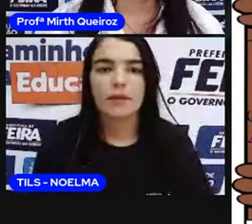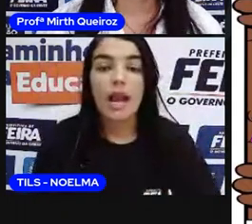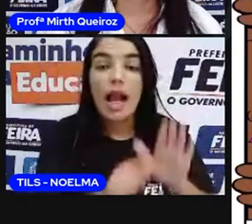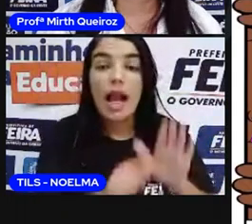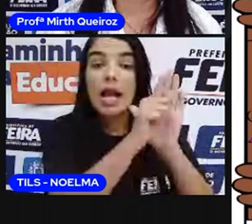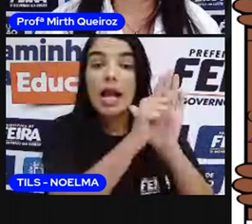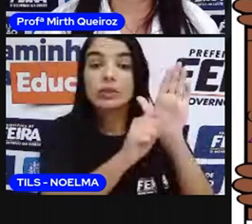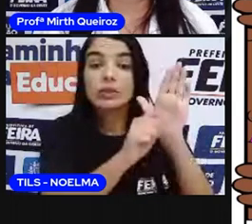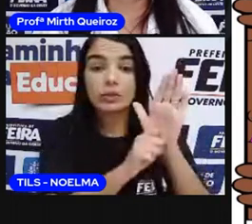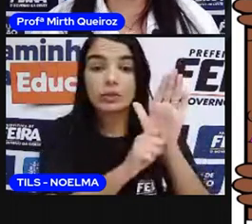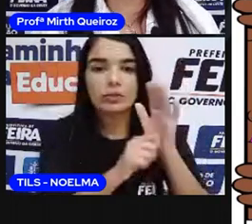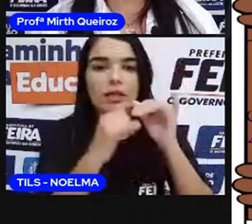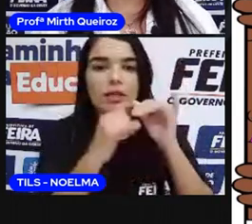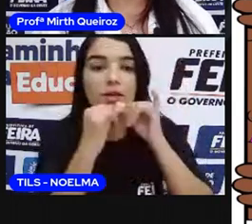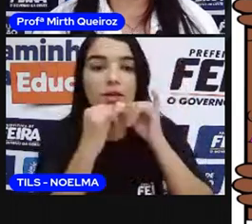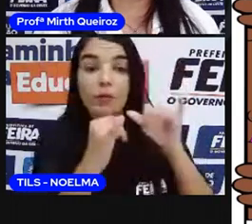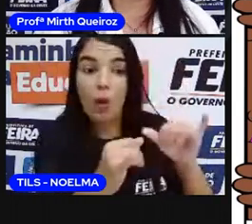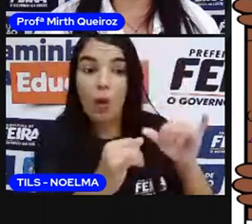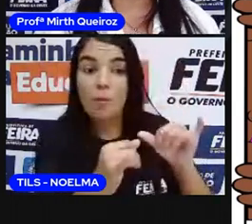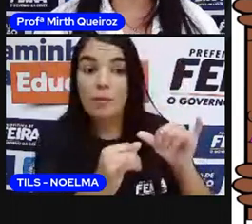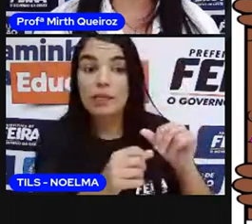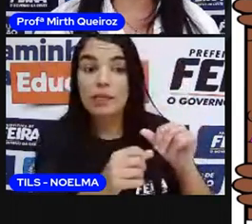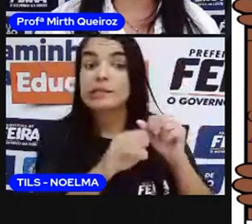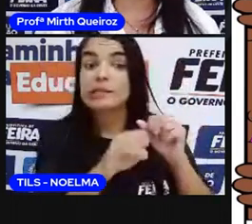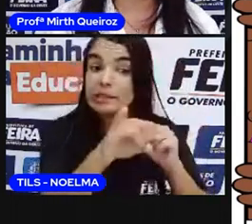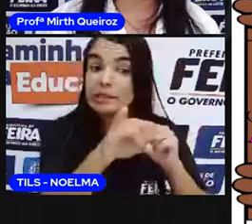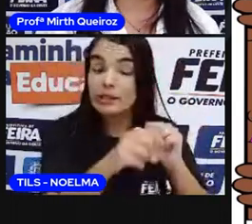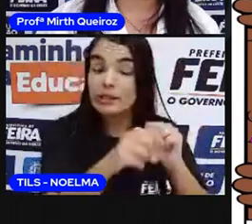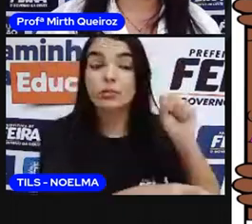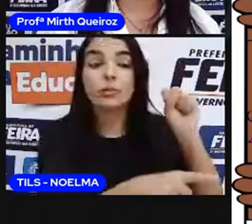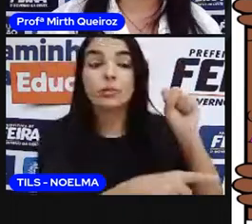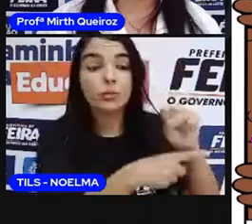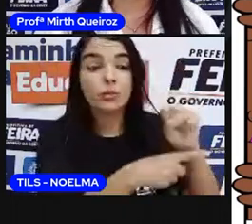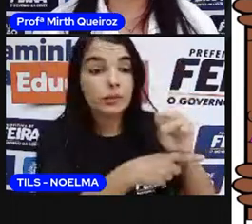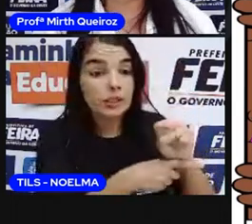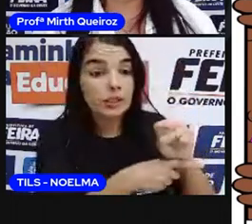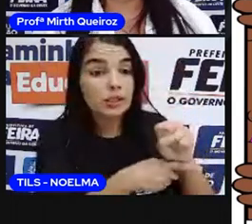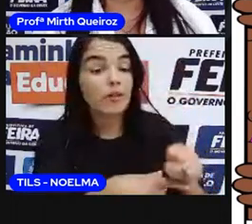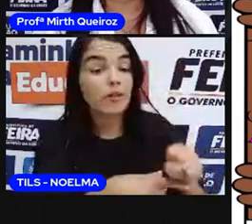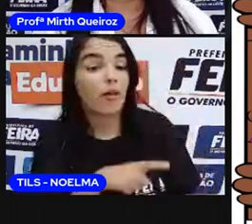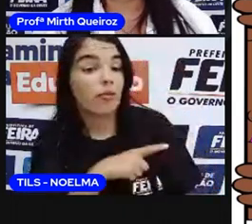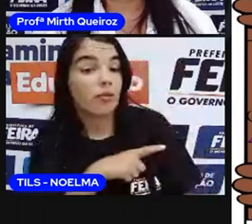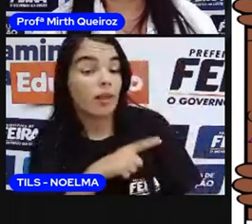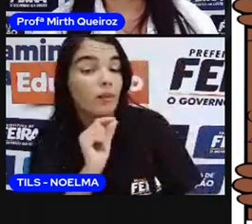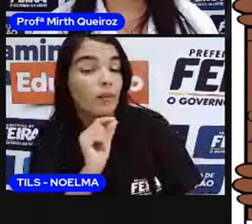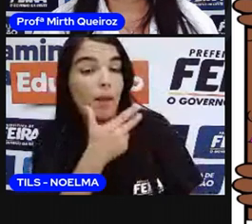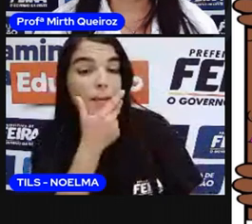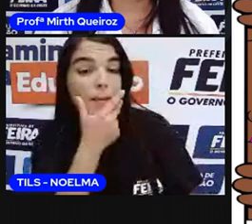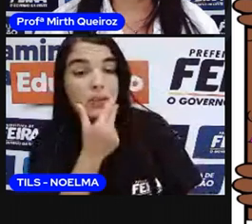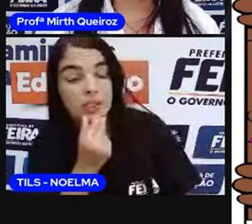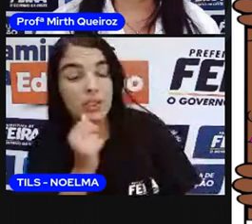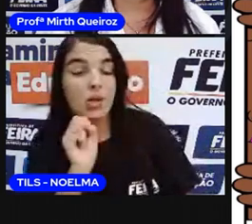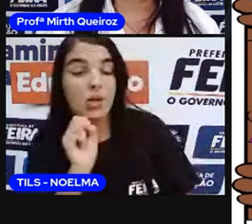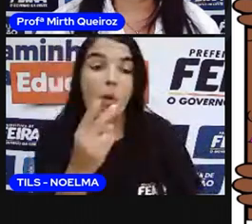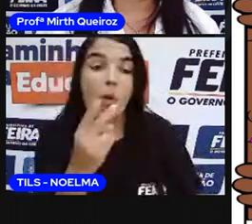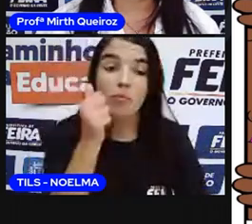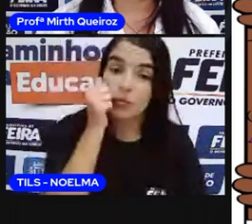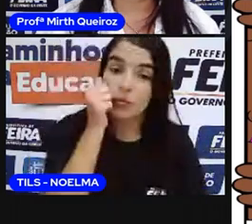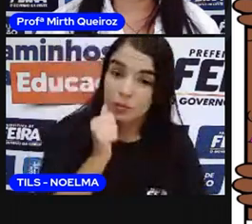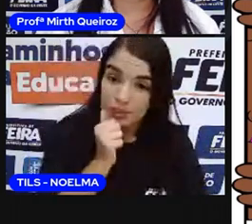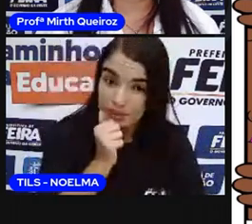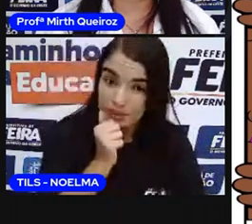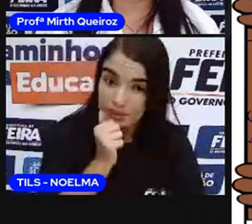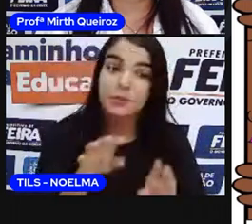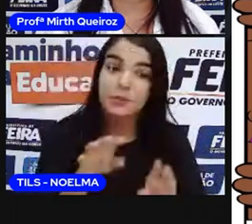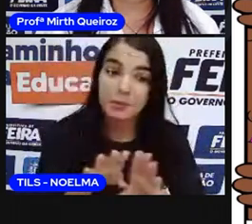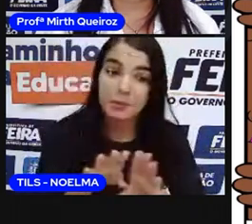O artigo informa se o substantivo está no masculino ou feminino, né? Igual é,